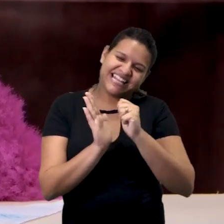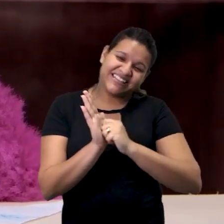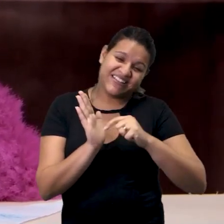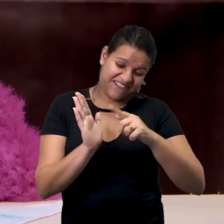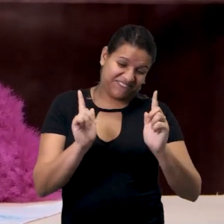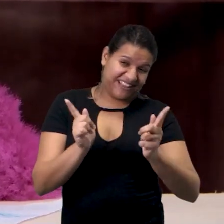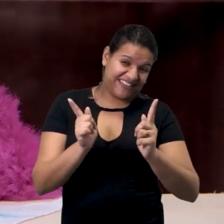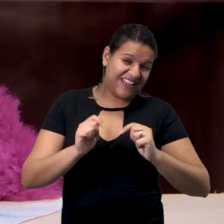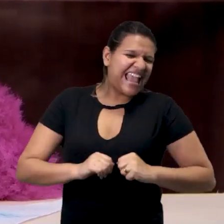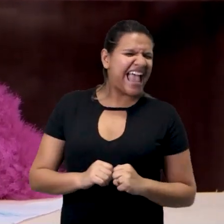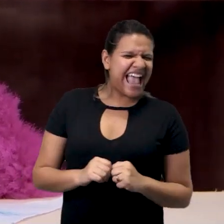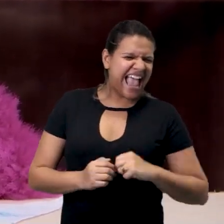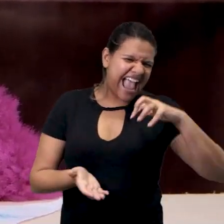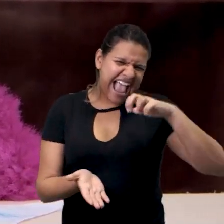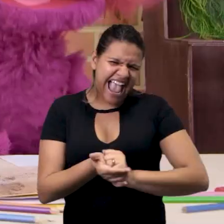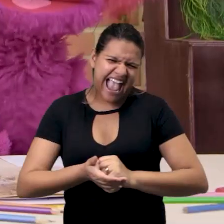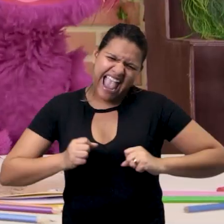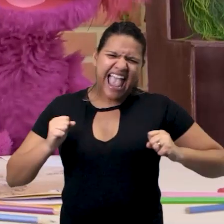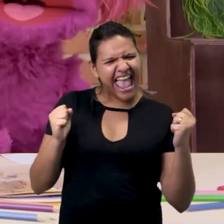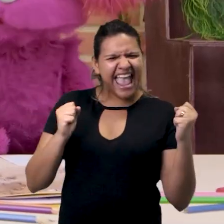de Aventuras!